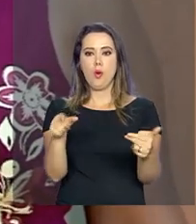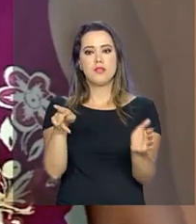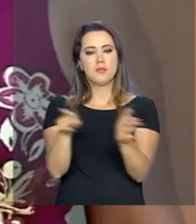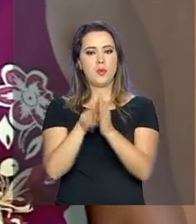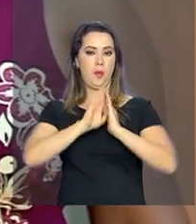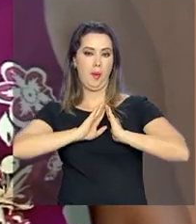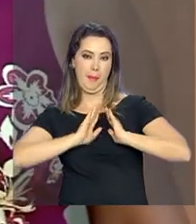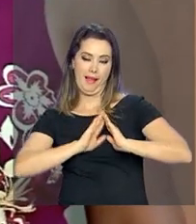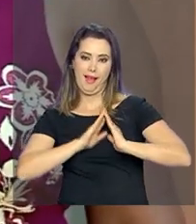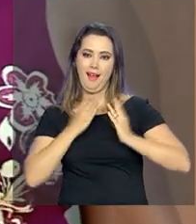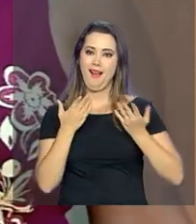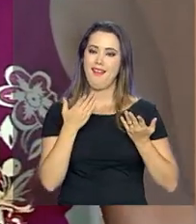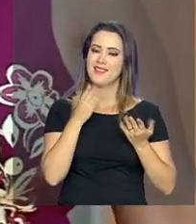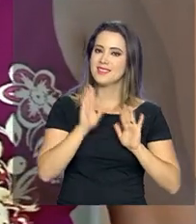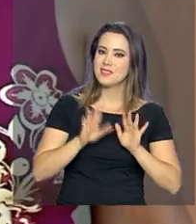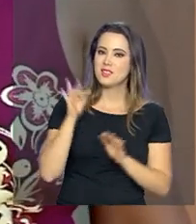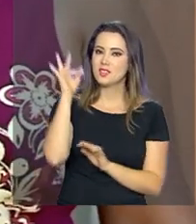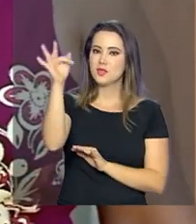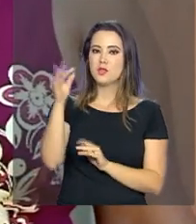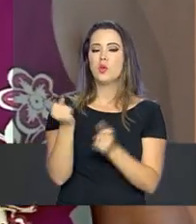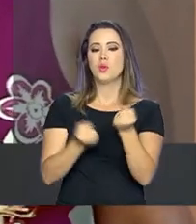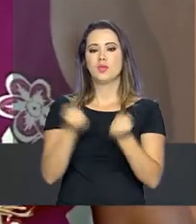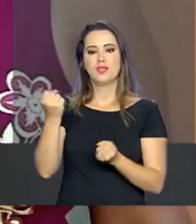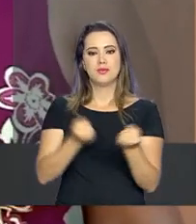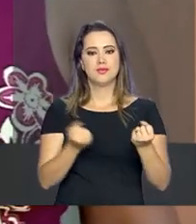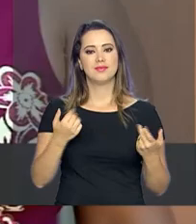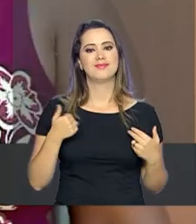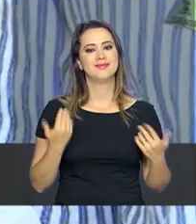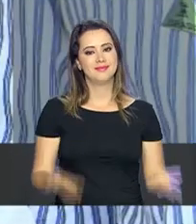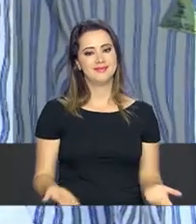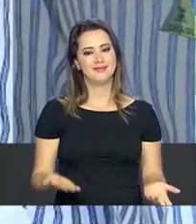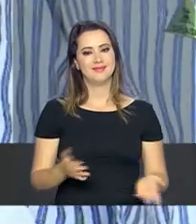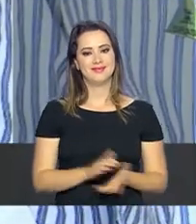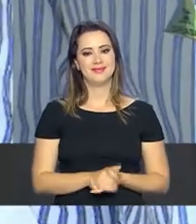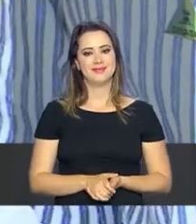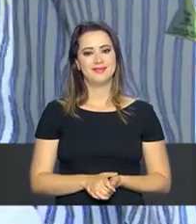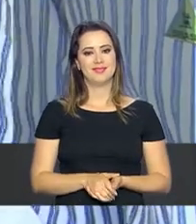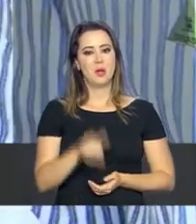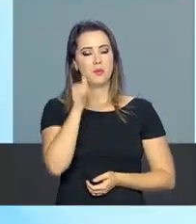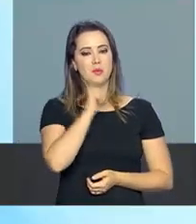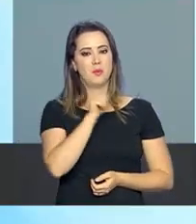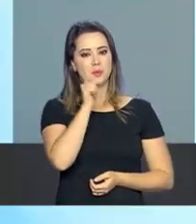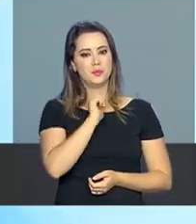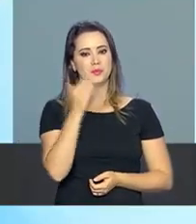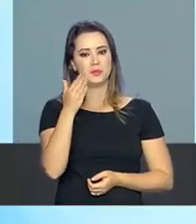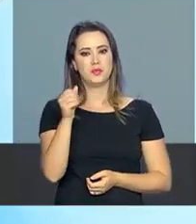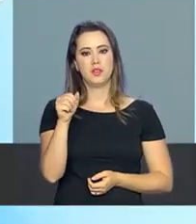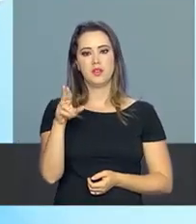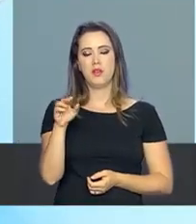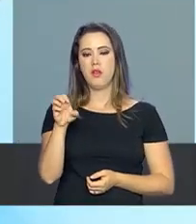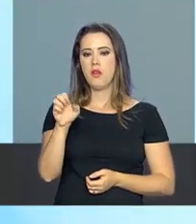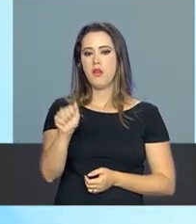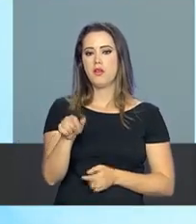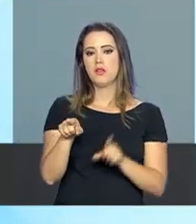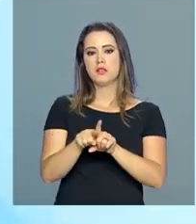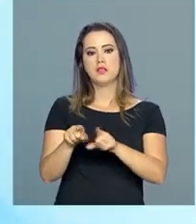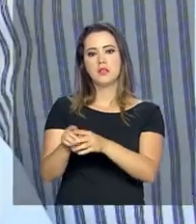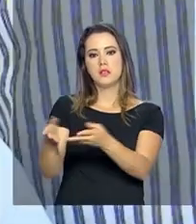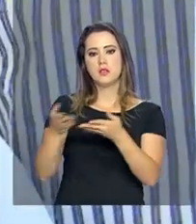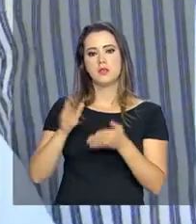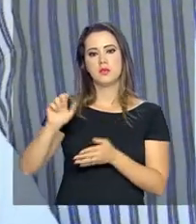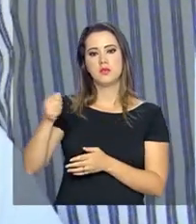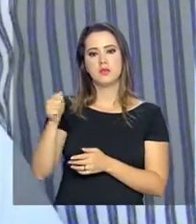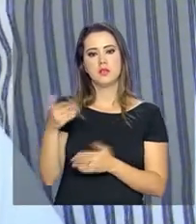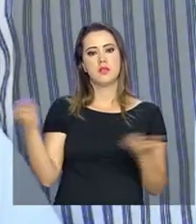casa. Quem sabe no futuro um carro, não? A dona de casa, Áurea, que também recebeu a chave da casa própria,